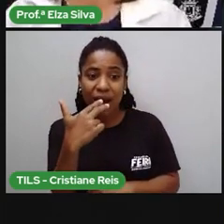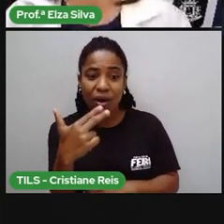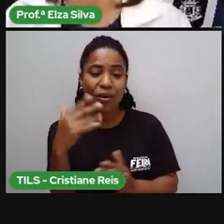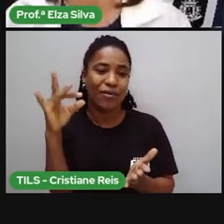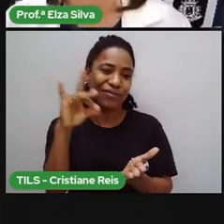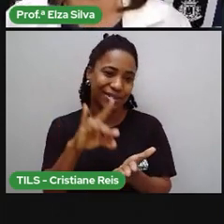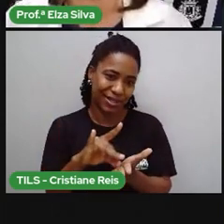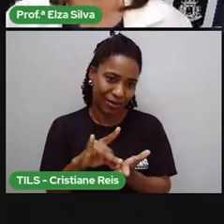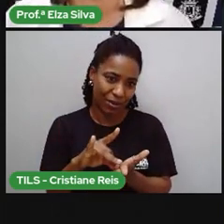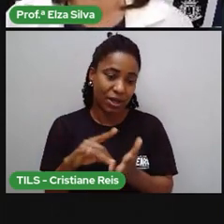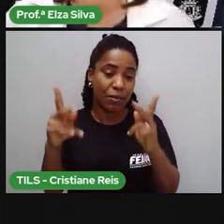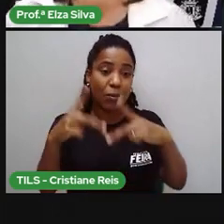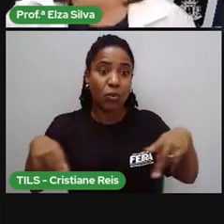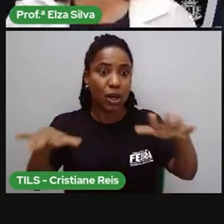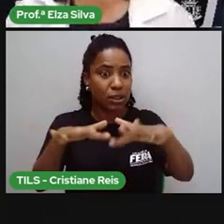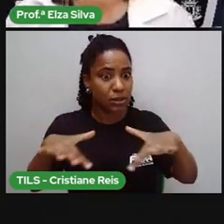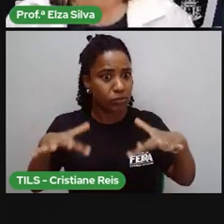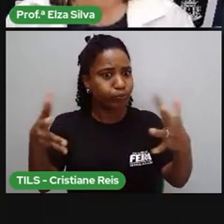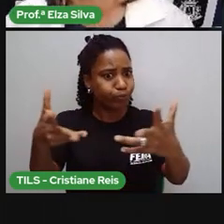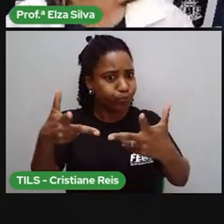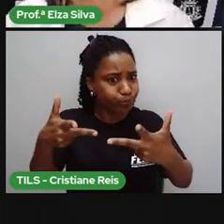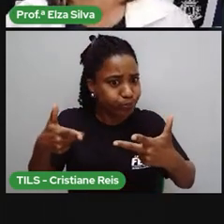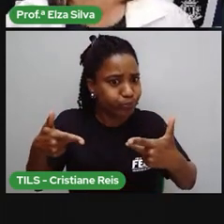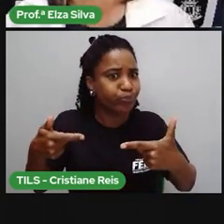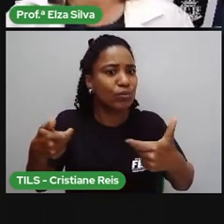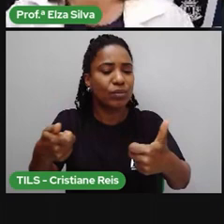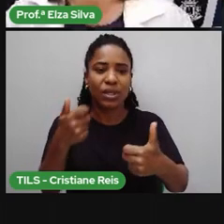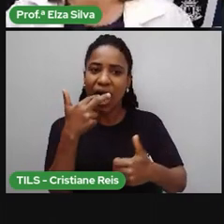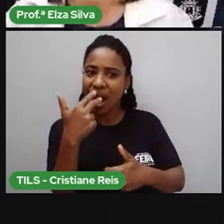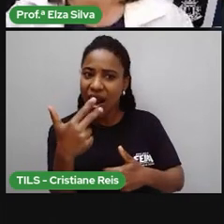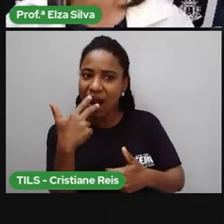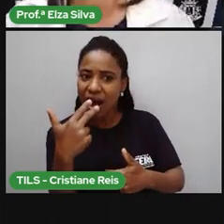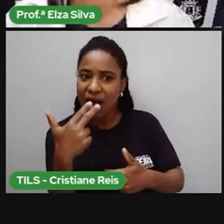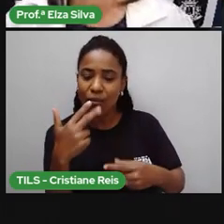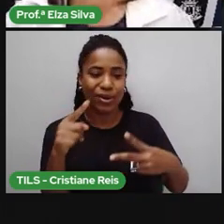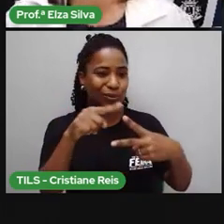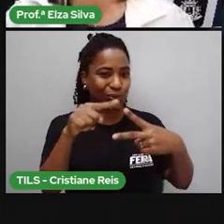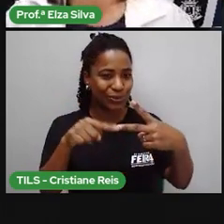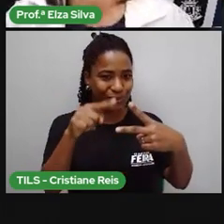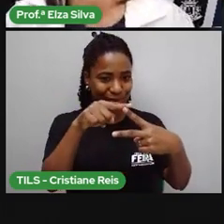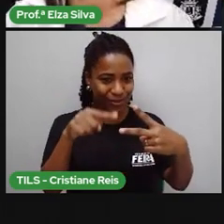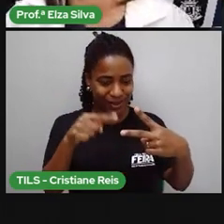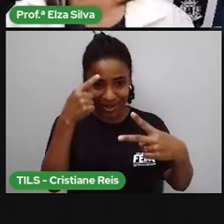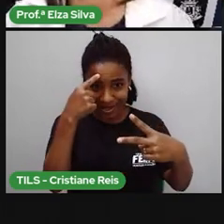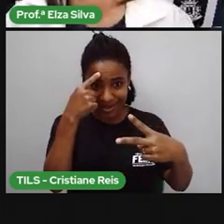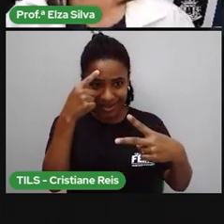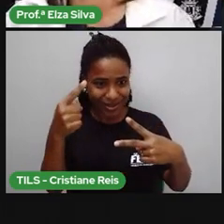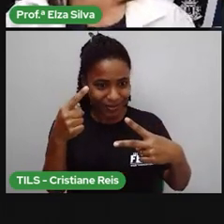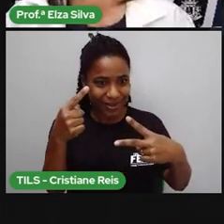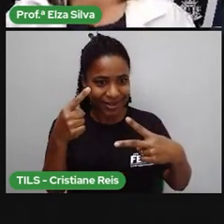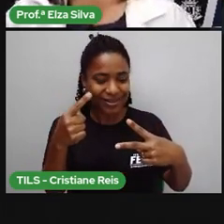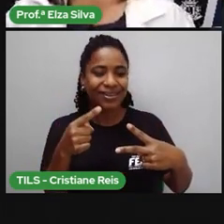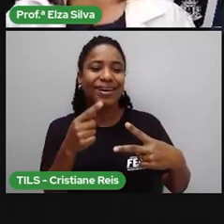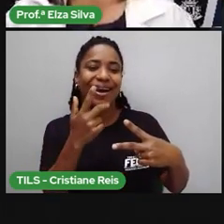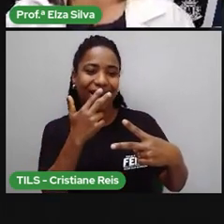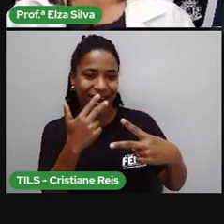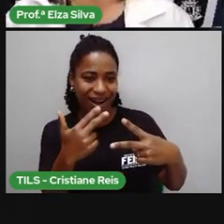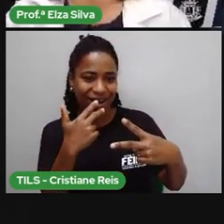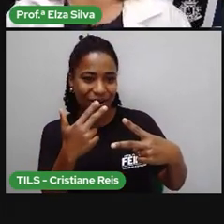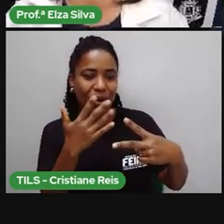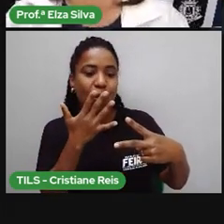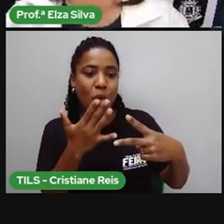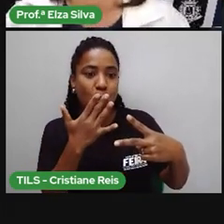multilingua e fluente em pelo menos duas. O Isisolo e o Isisrosa. São as